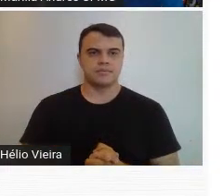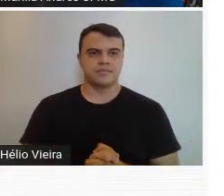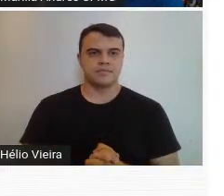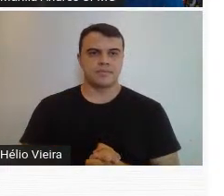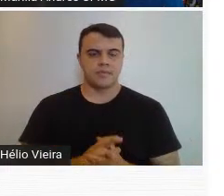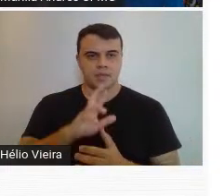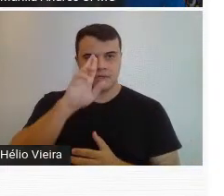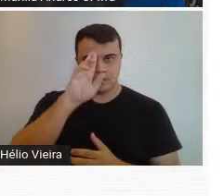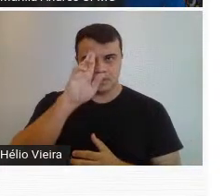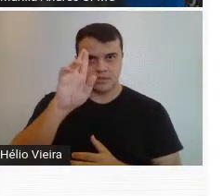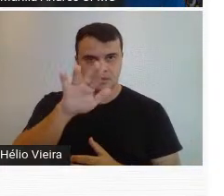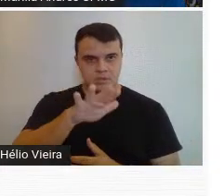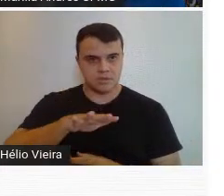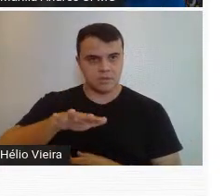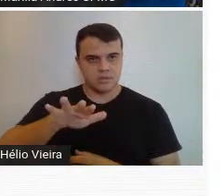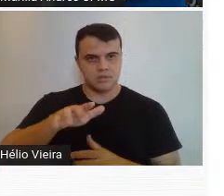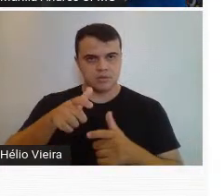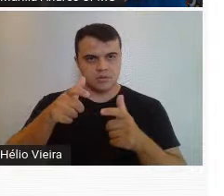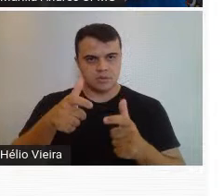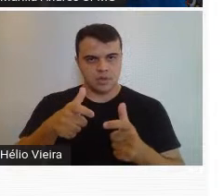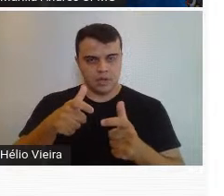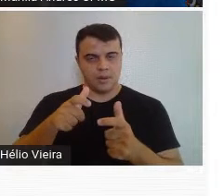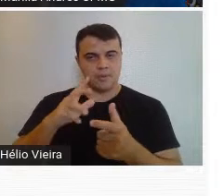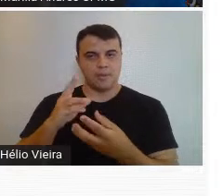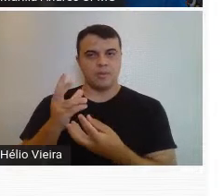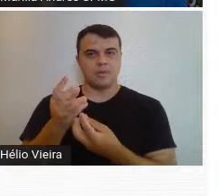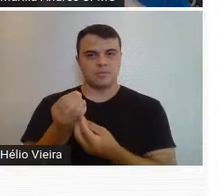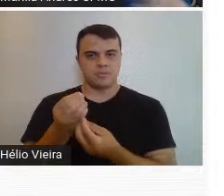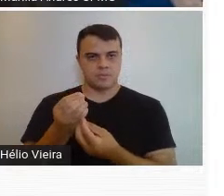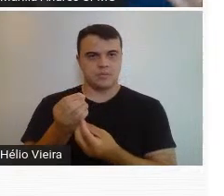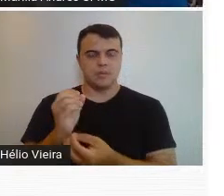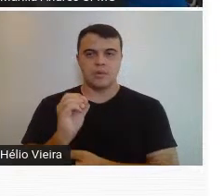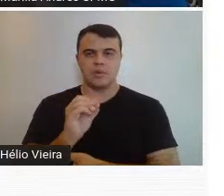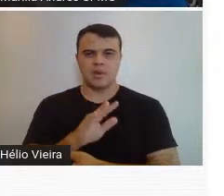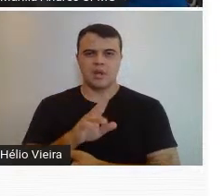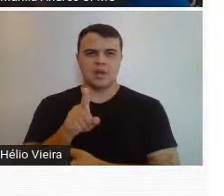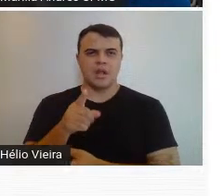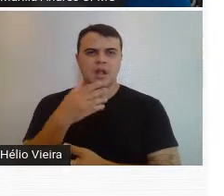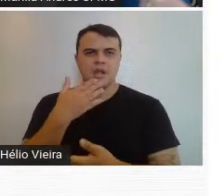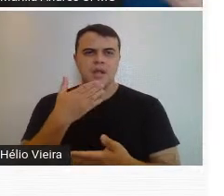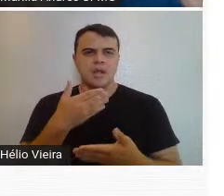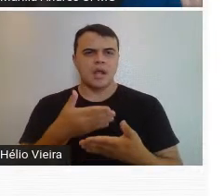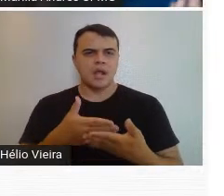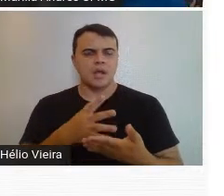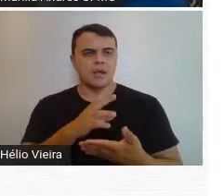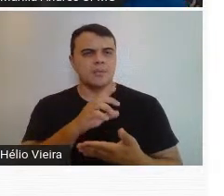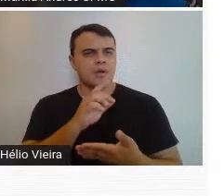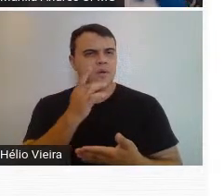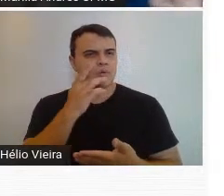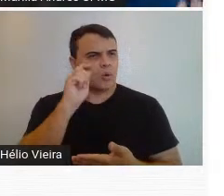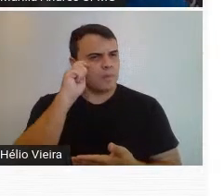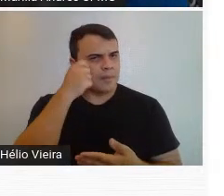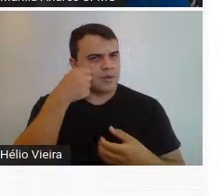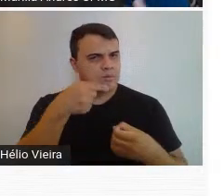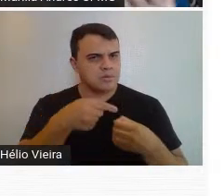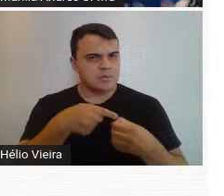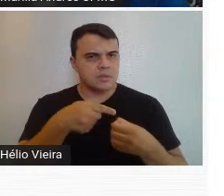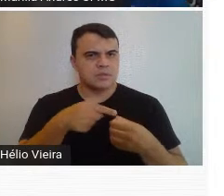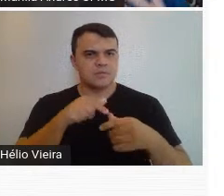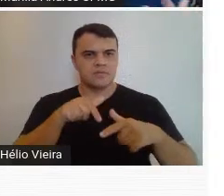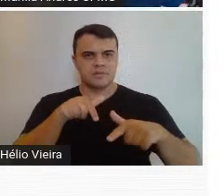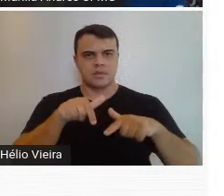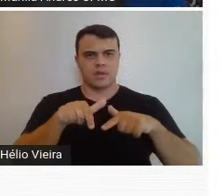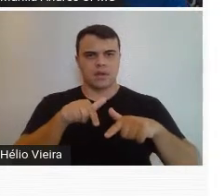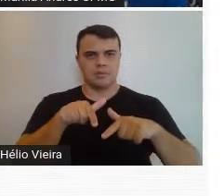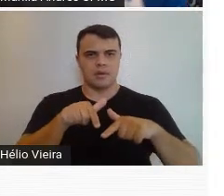direção do Instituto de Arte Moderna. E ele se encanta por Ouro Preto, ele vai fazer um trabalho